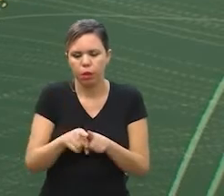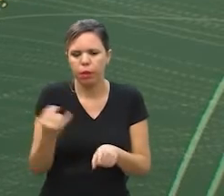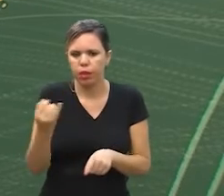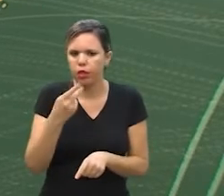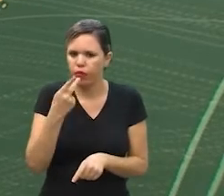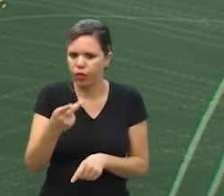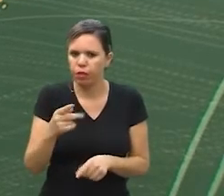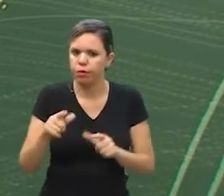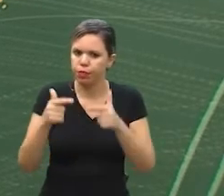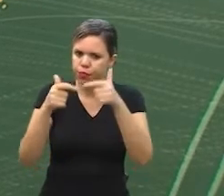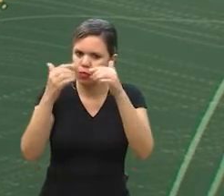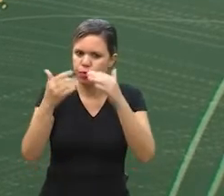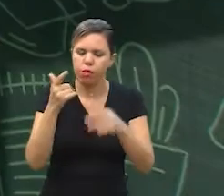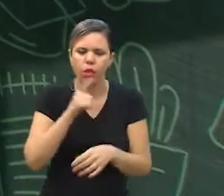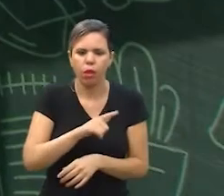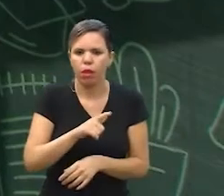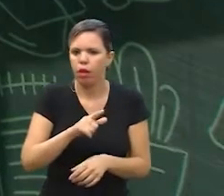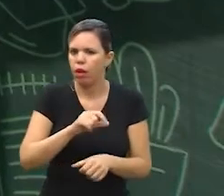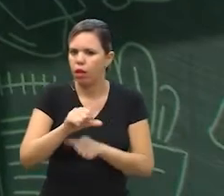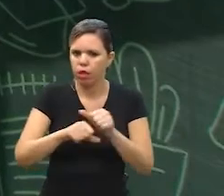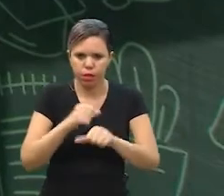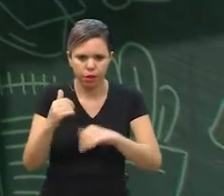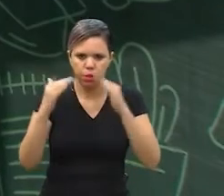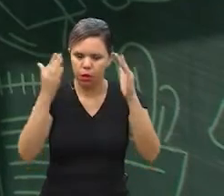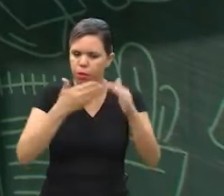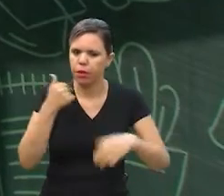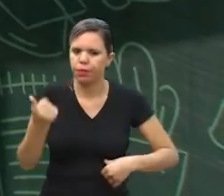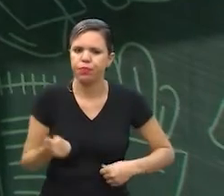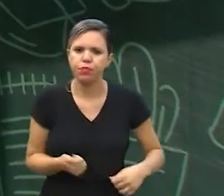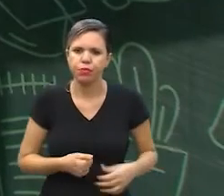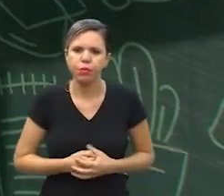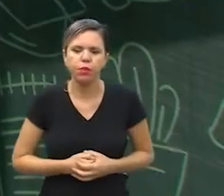falar dos defeitos para avançar mas não para quebrá-lo para avançá-lo